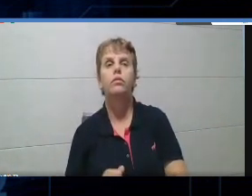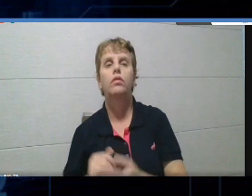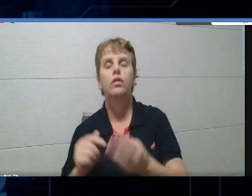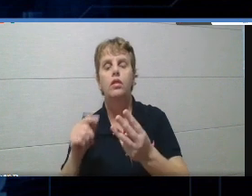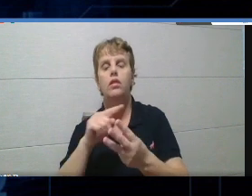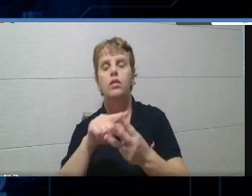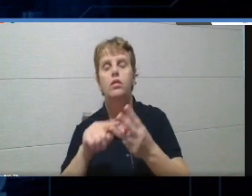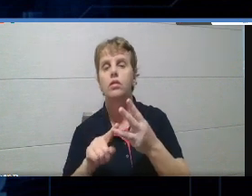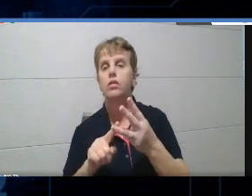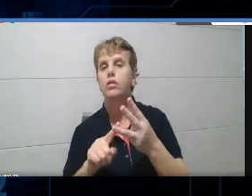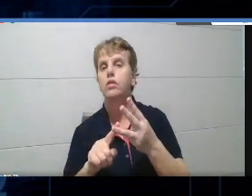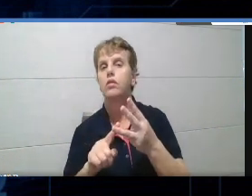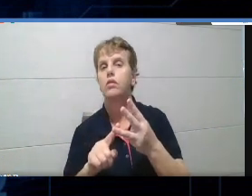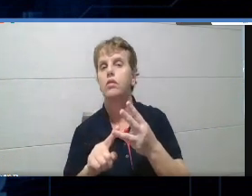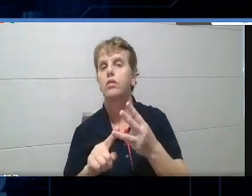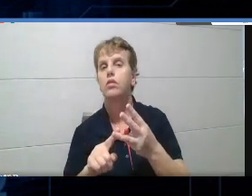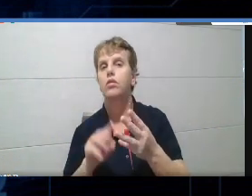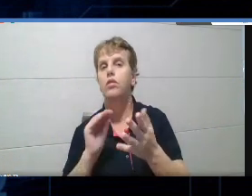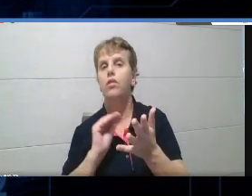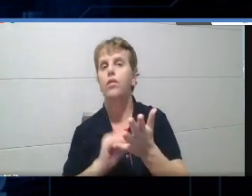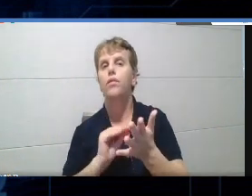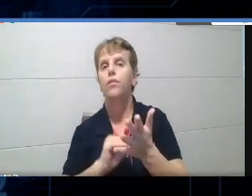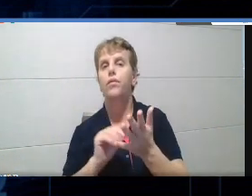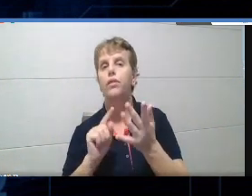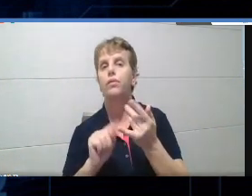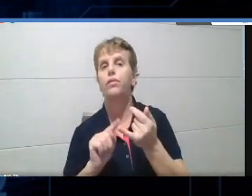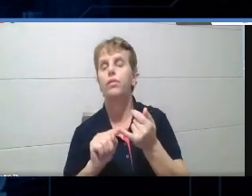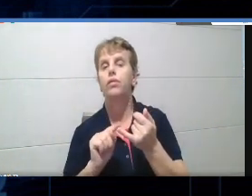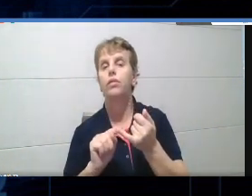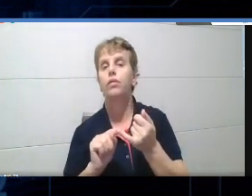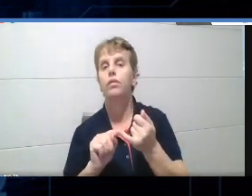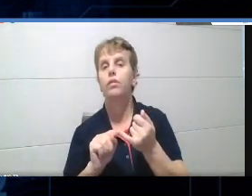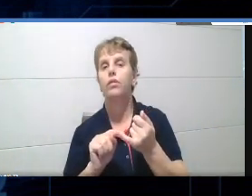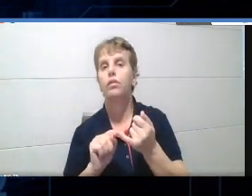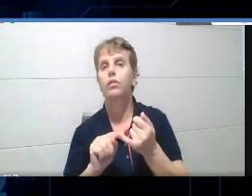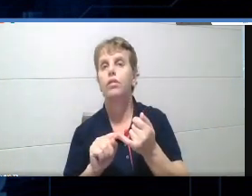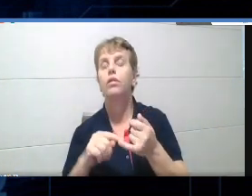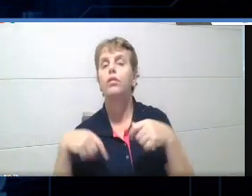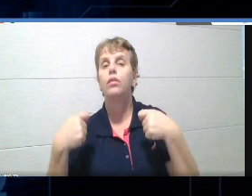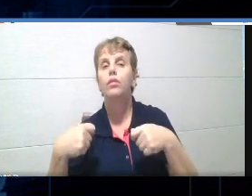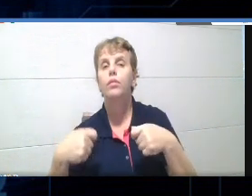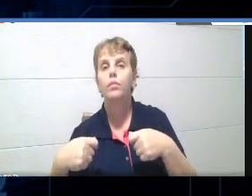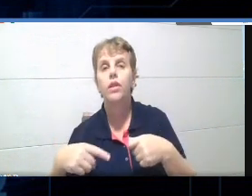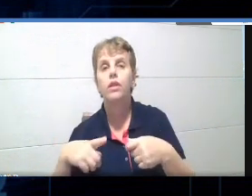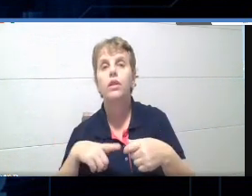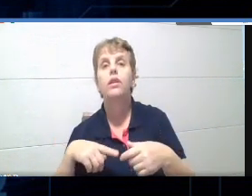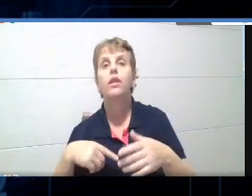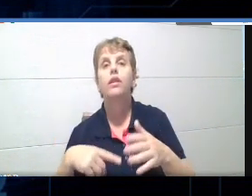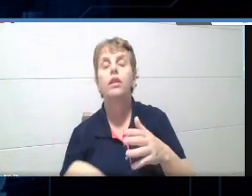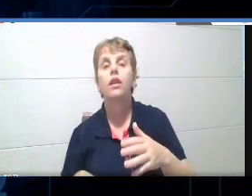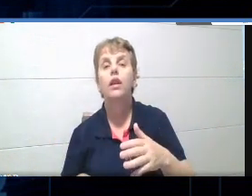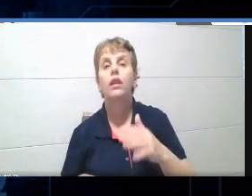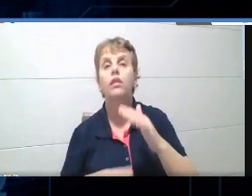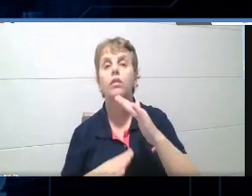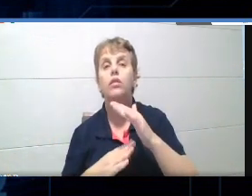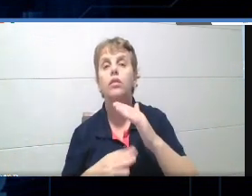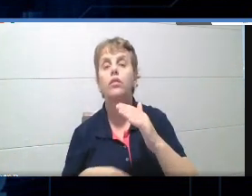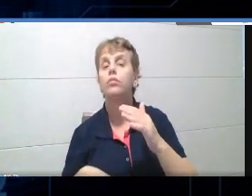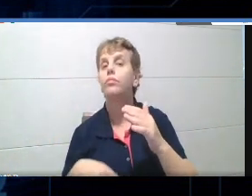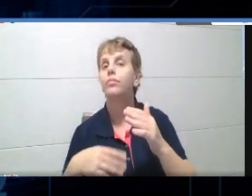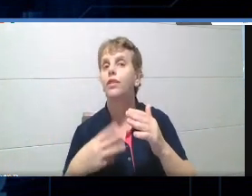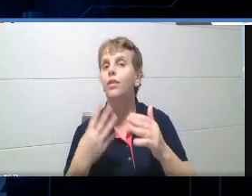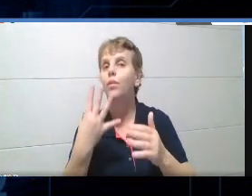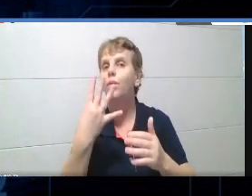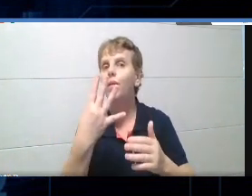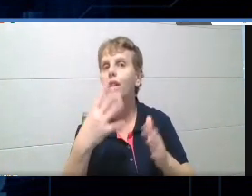concluí. Falta o quarto. Qual que é o quarto? Eu preciso ter pelo menos quatro questões. Então, se eu não colocar quatro questões, eu